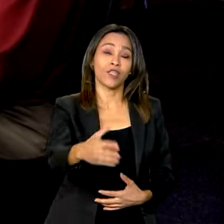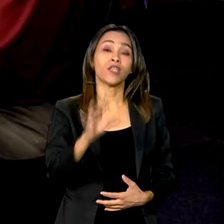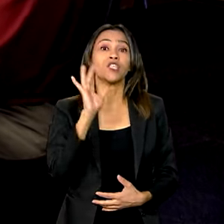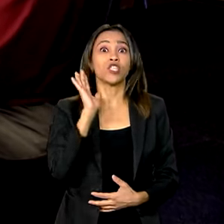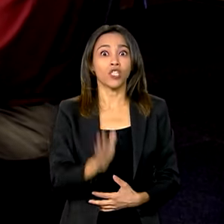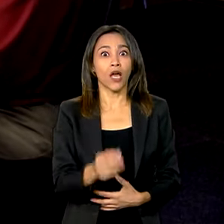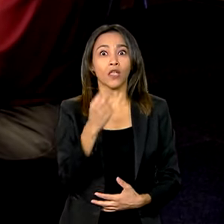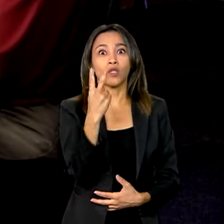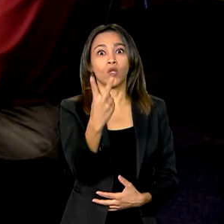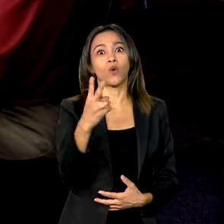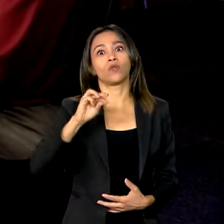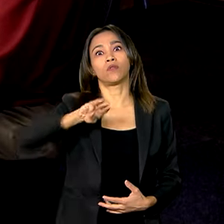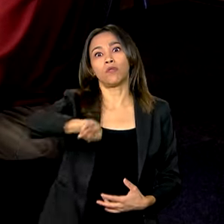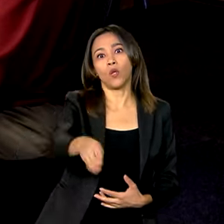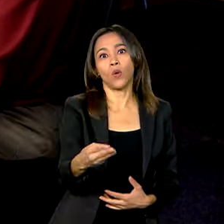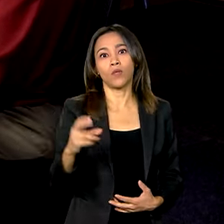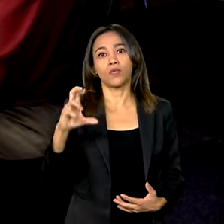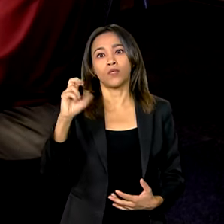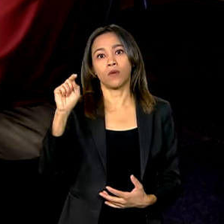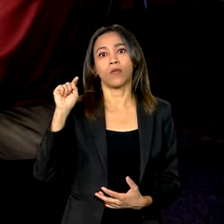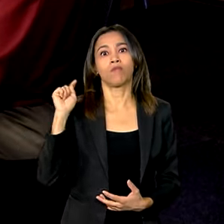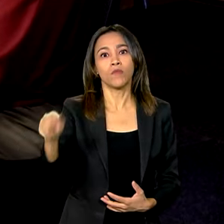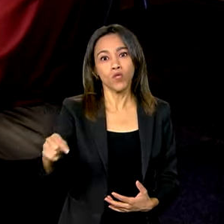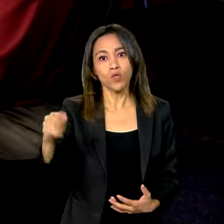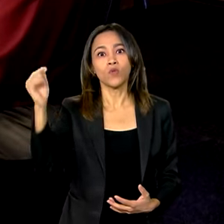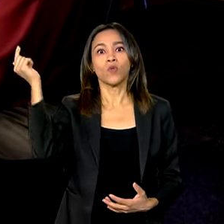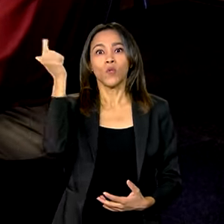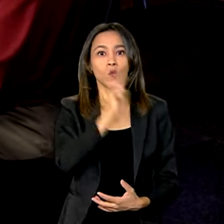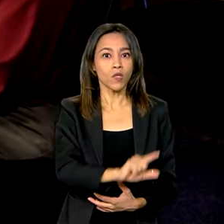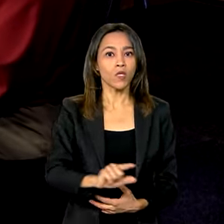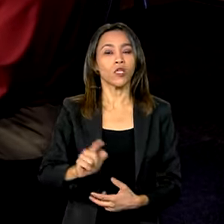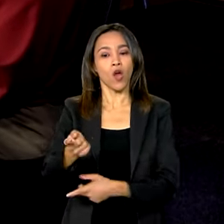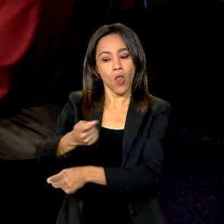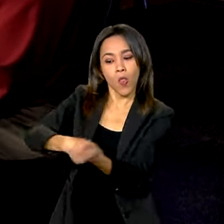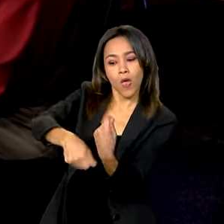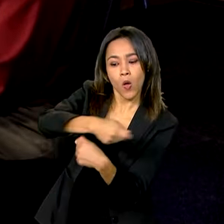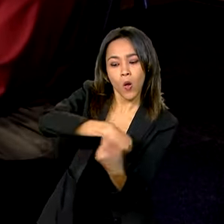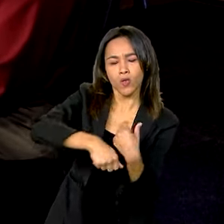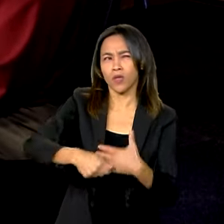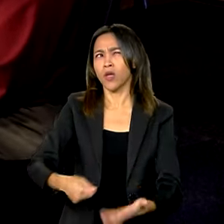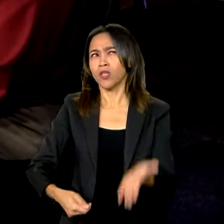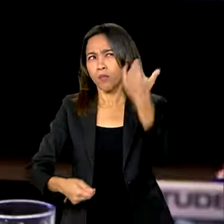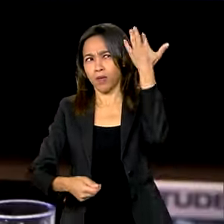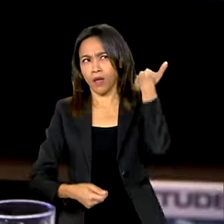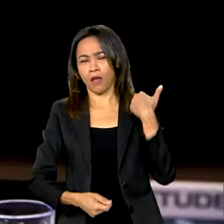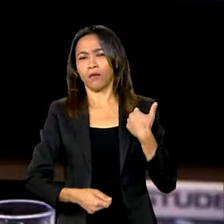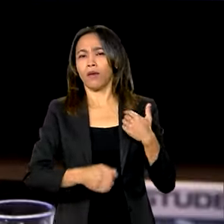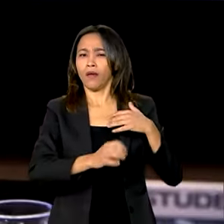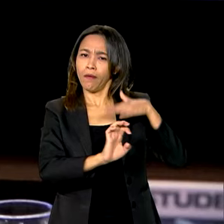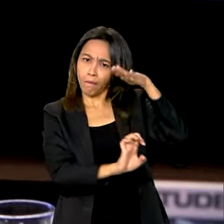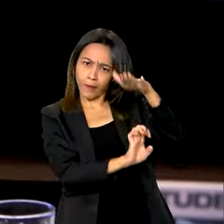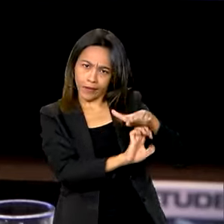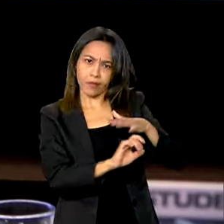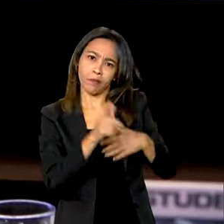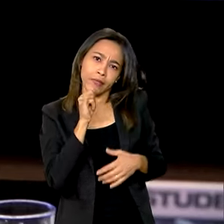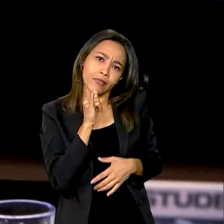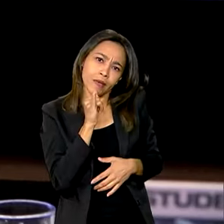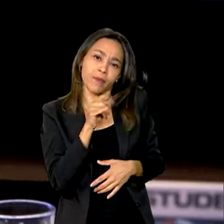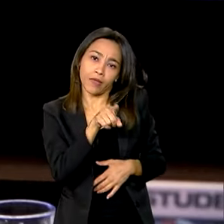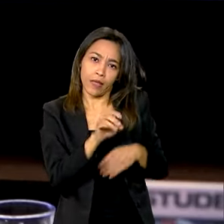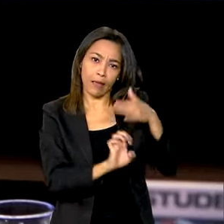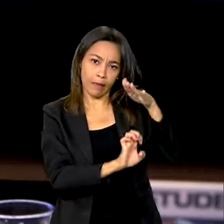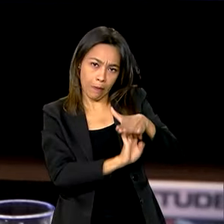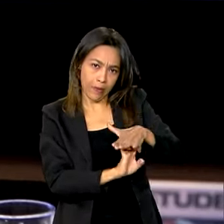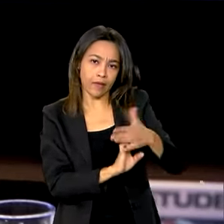de 50 mil negócios foram feitos. Portanto, empresas que deviam, que devem no banco, por exemplo, se você tem uma empresa com o